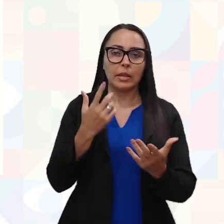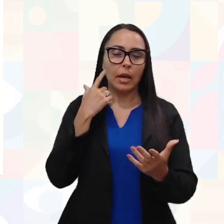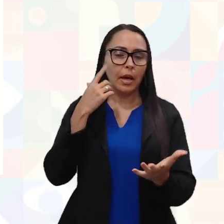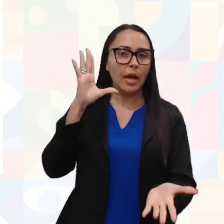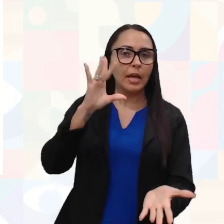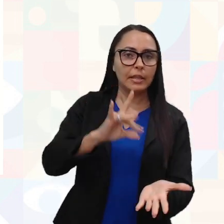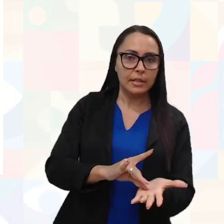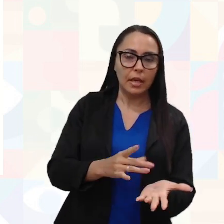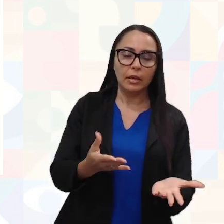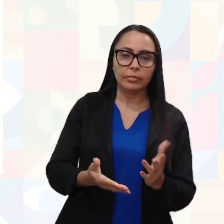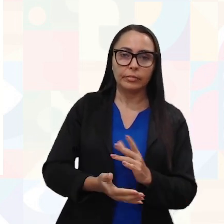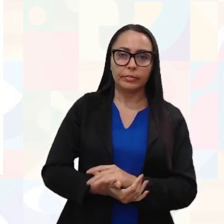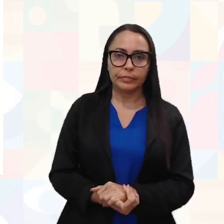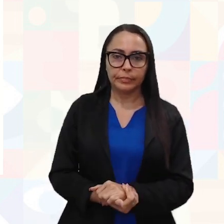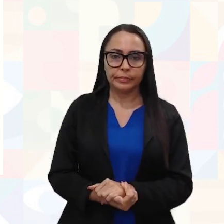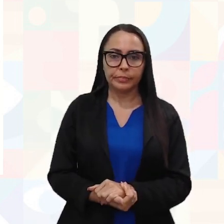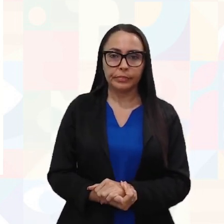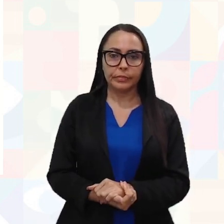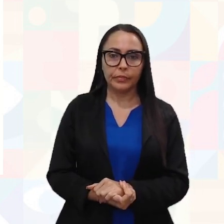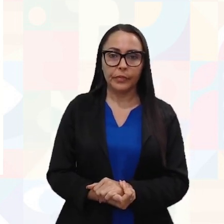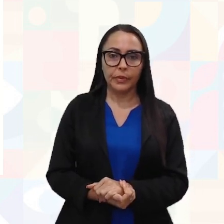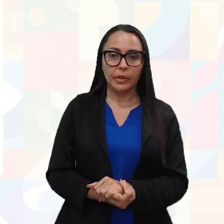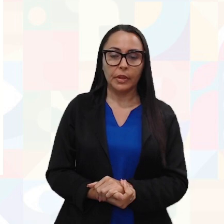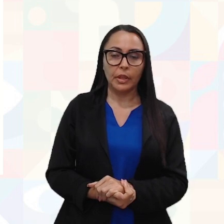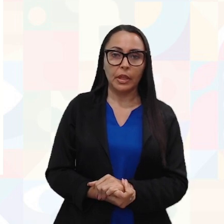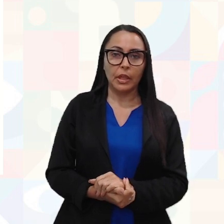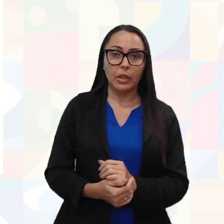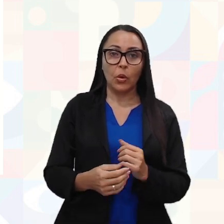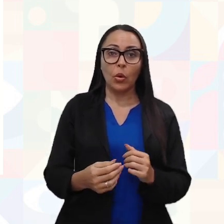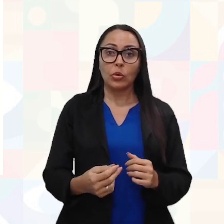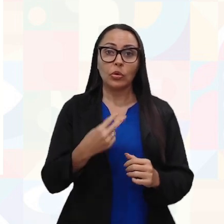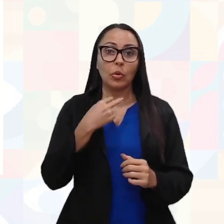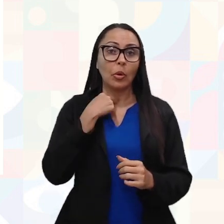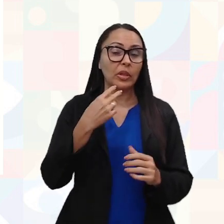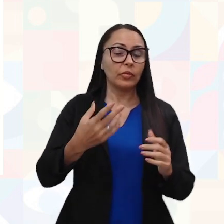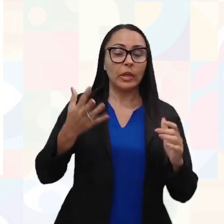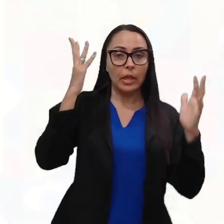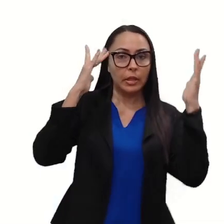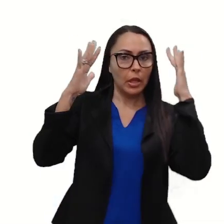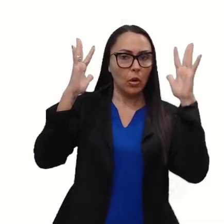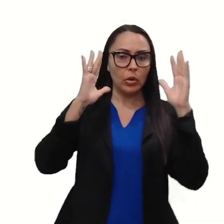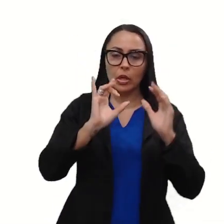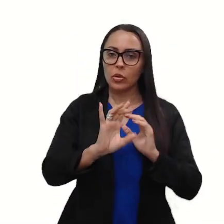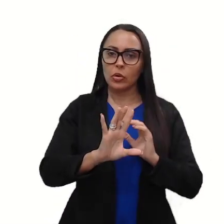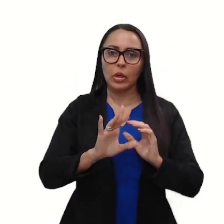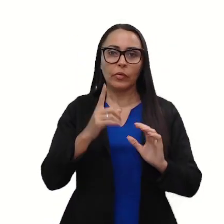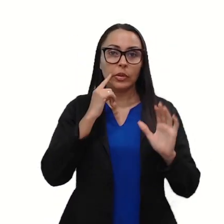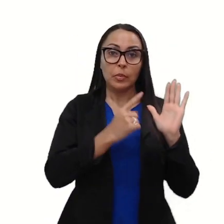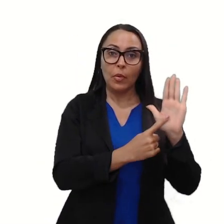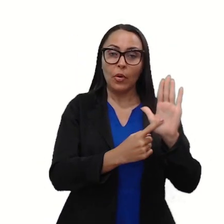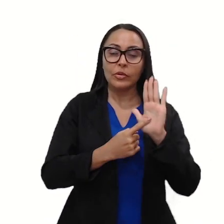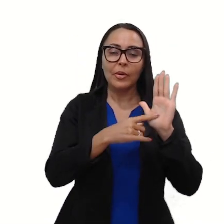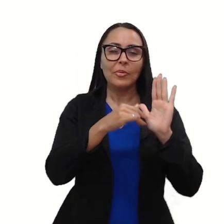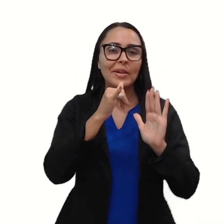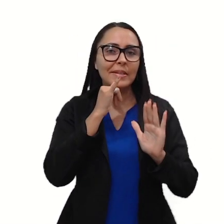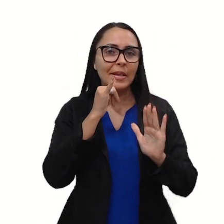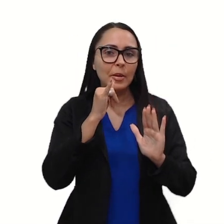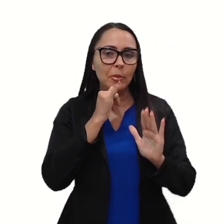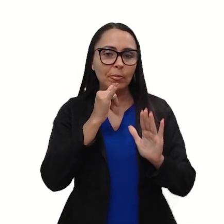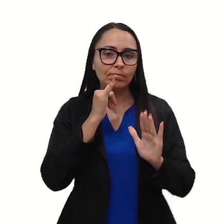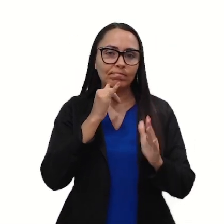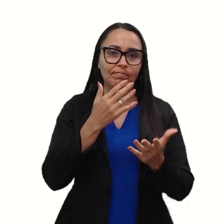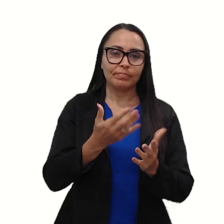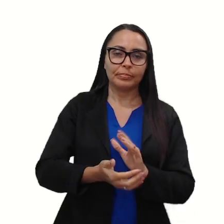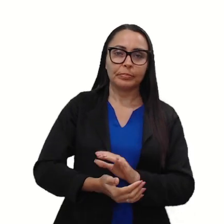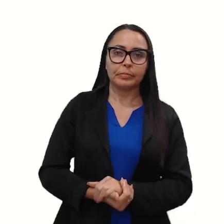essa atividade? Mas, claro, não podemos ficar só na teoria. Vou te mostrar agora um exemplo de aplicação da